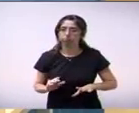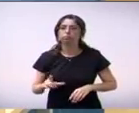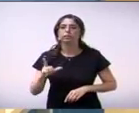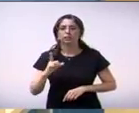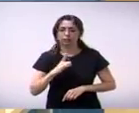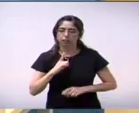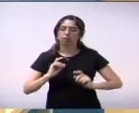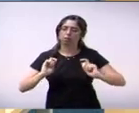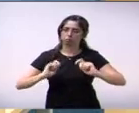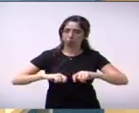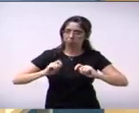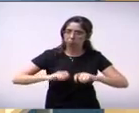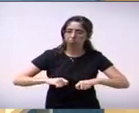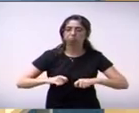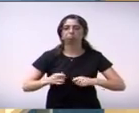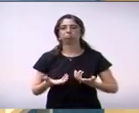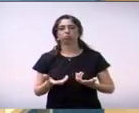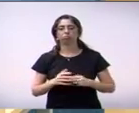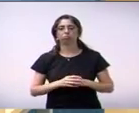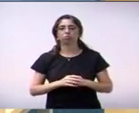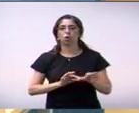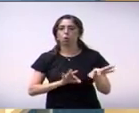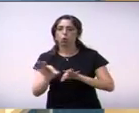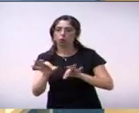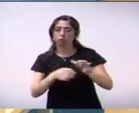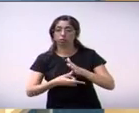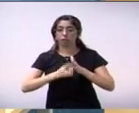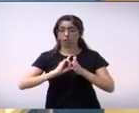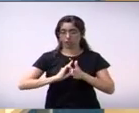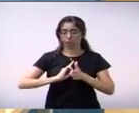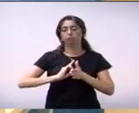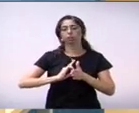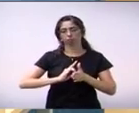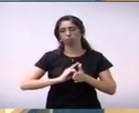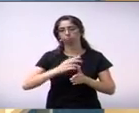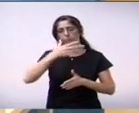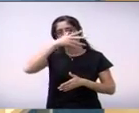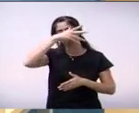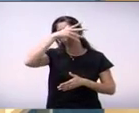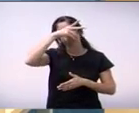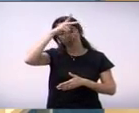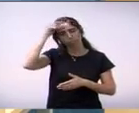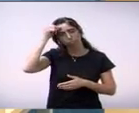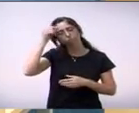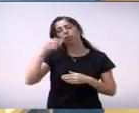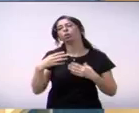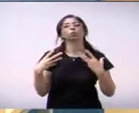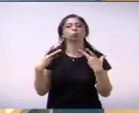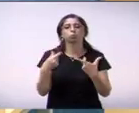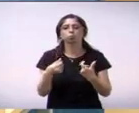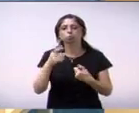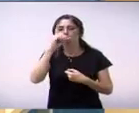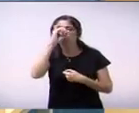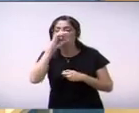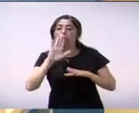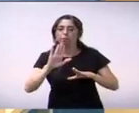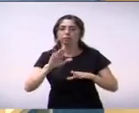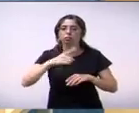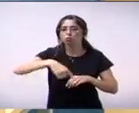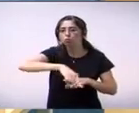mobilização, é claro, a gente tem mesmo que se prevenir, lavar as mãos, não ficar em ambiente fechado,